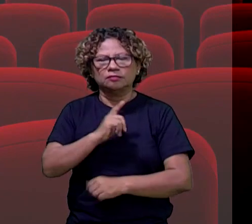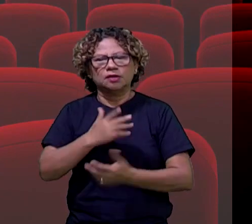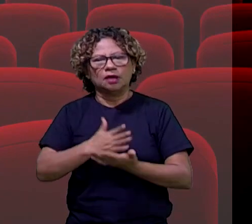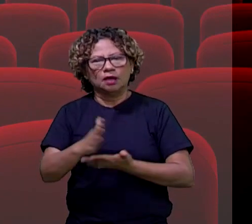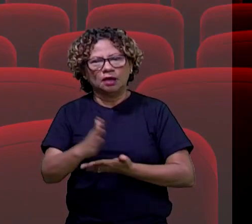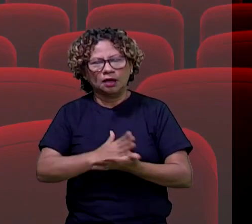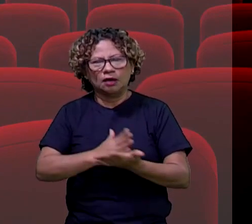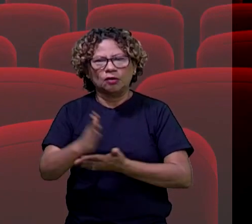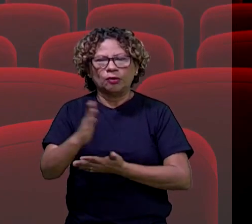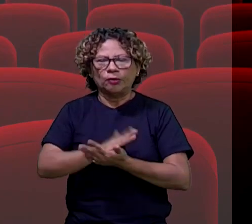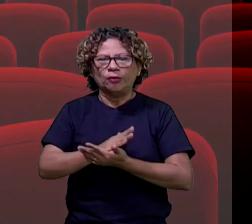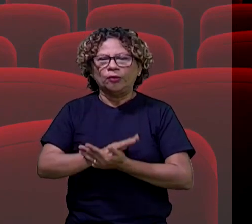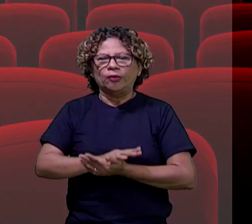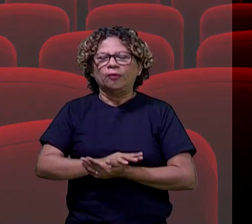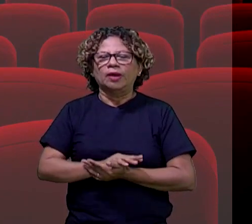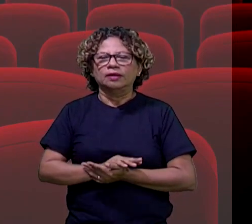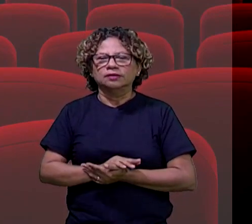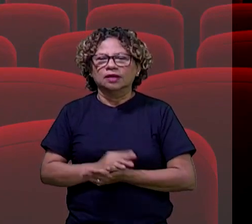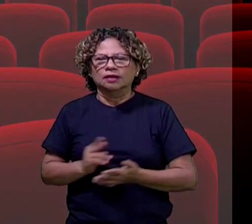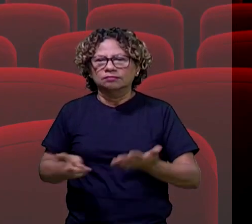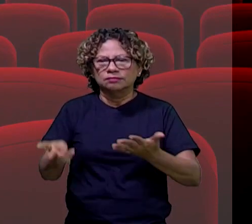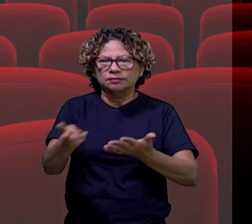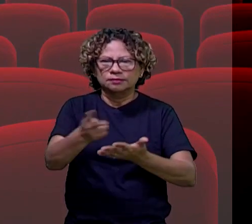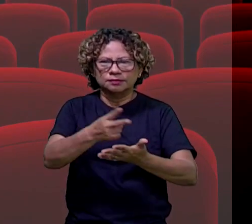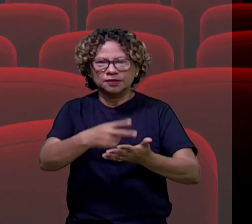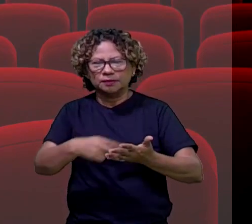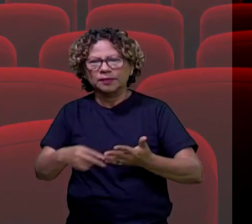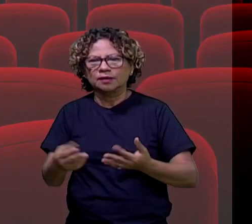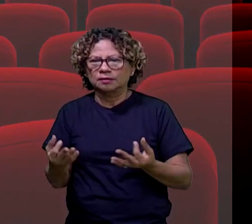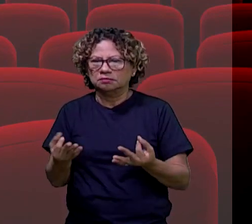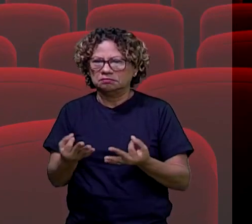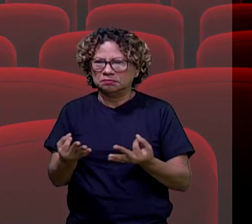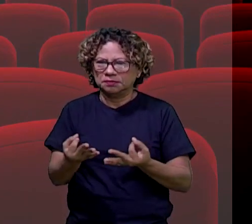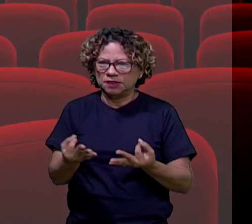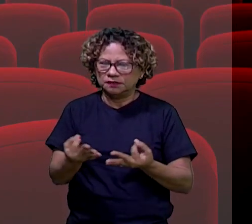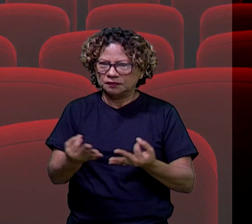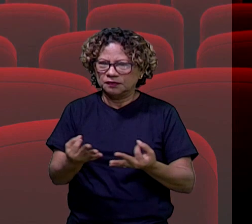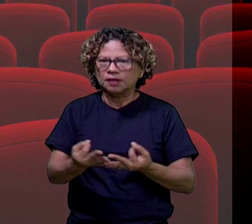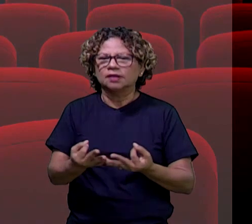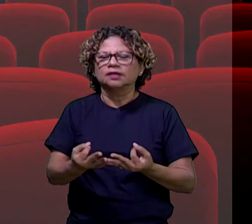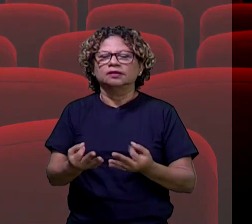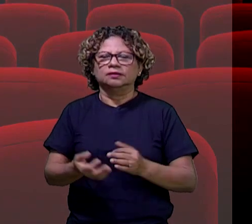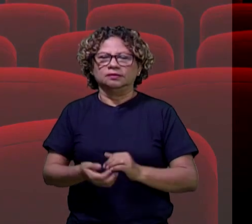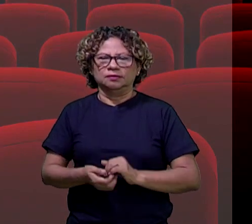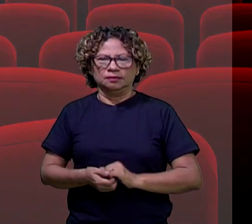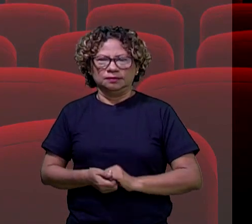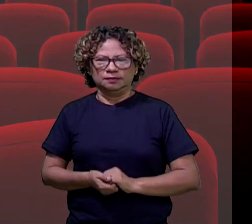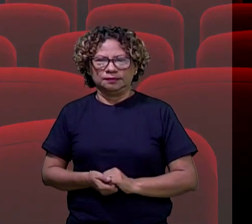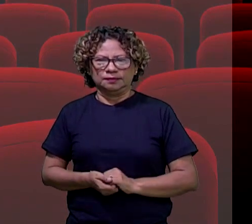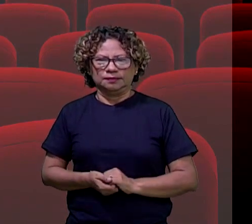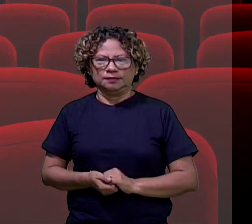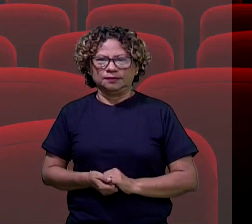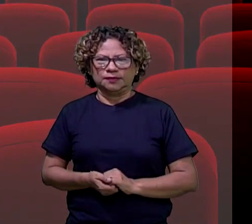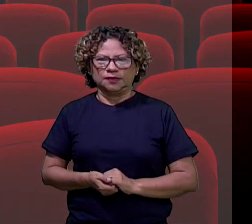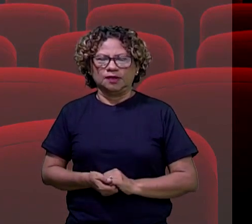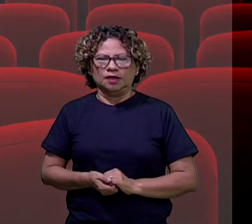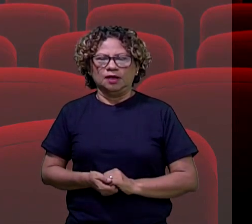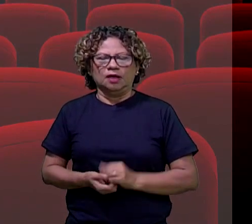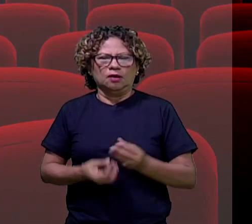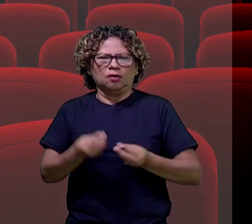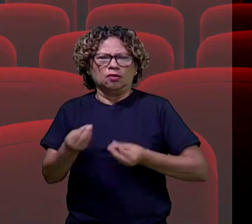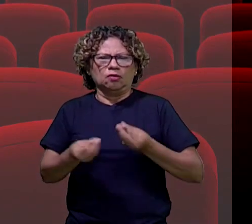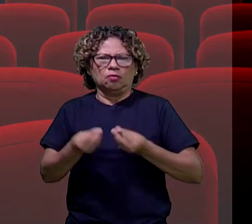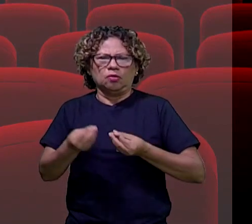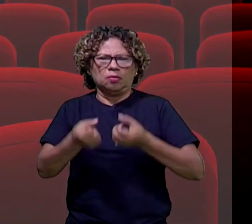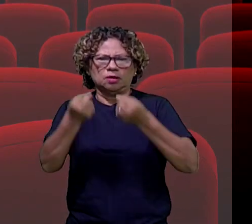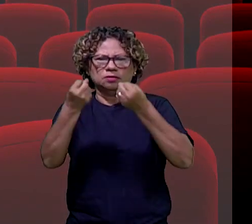cenários, alguns pontos, algumas ações muito mais elevadas, assim como eu posso falar,